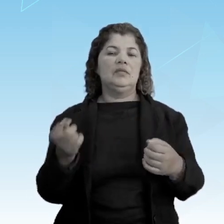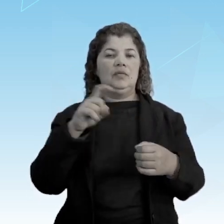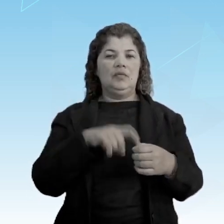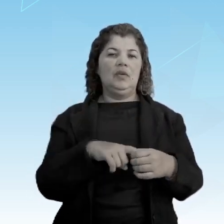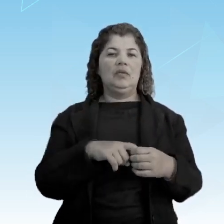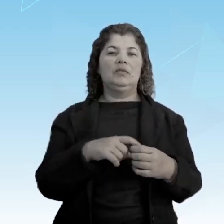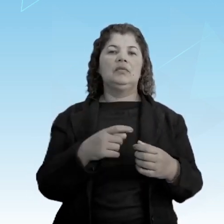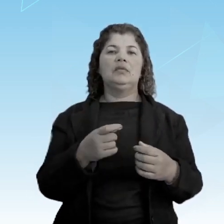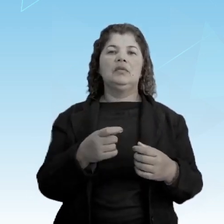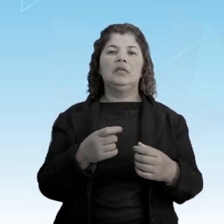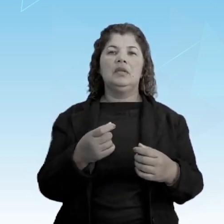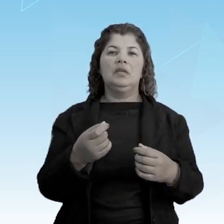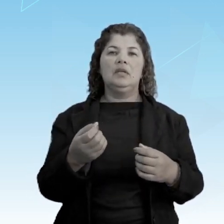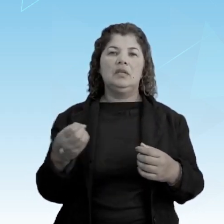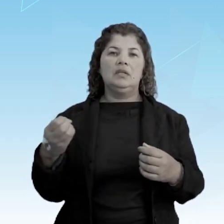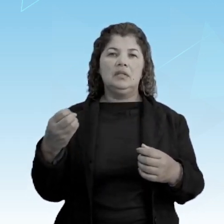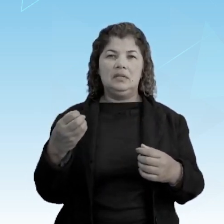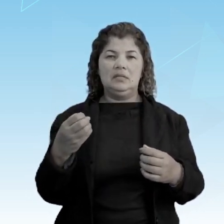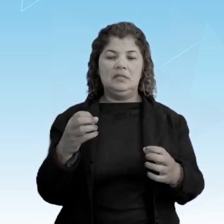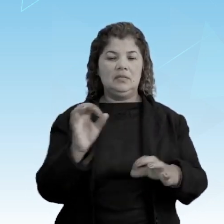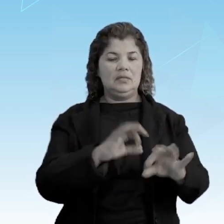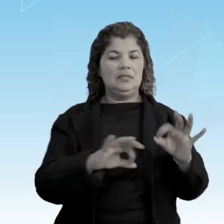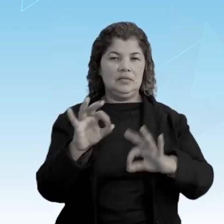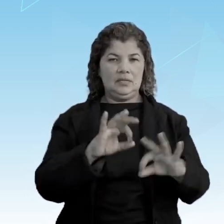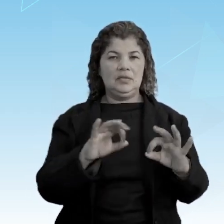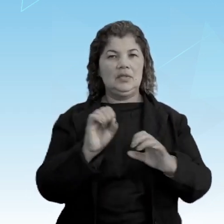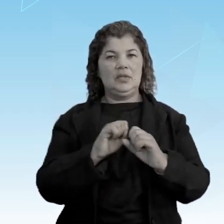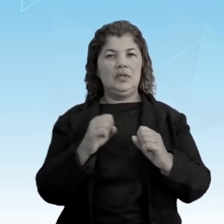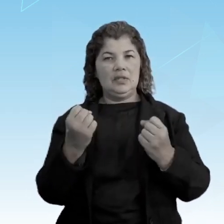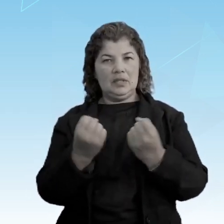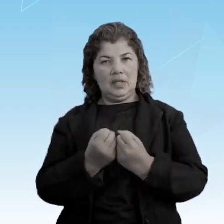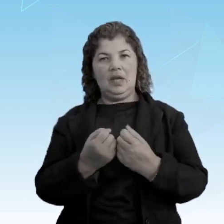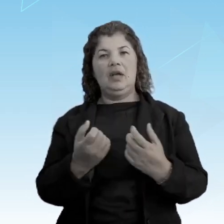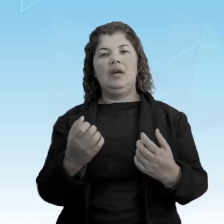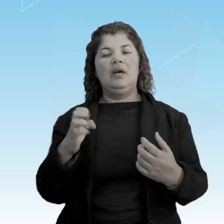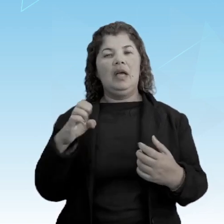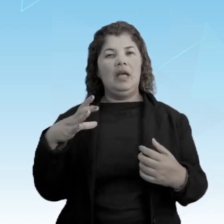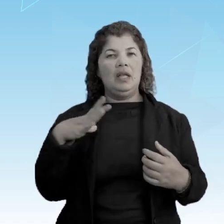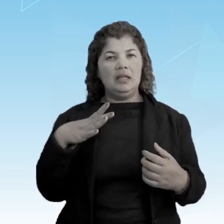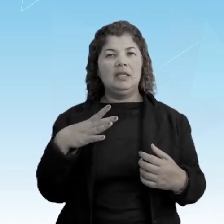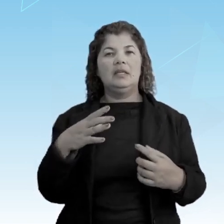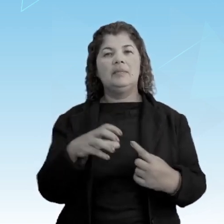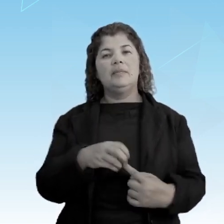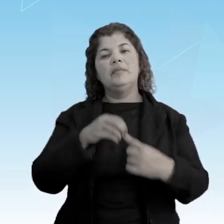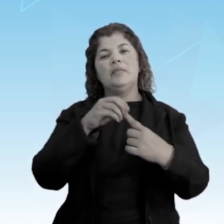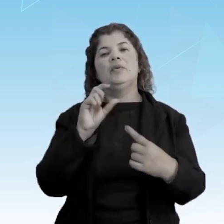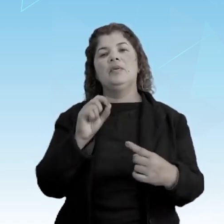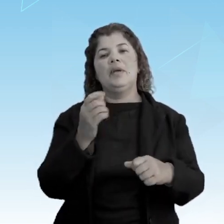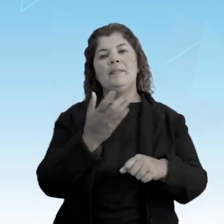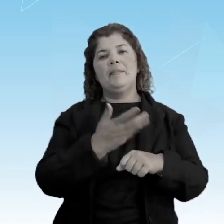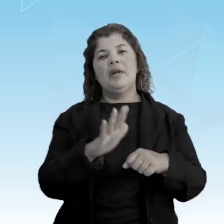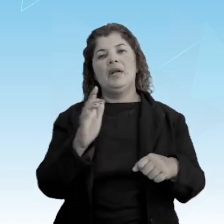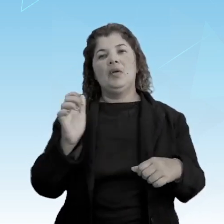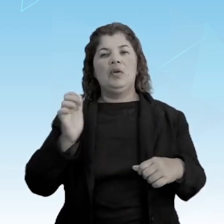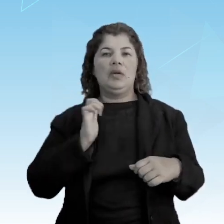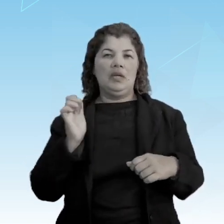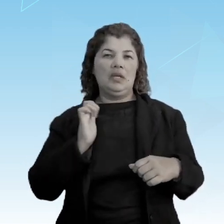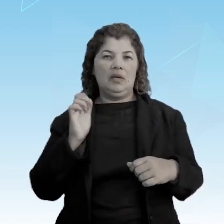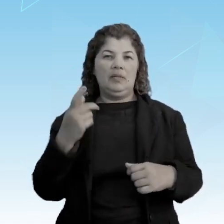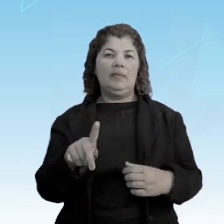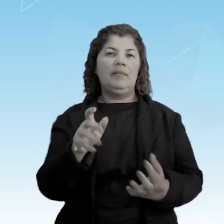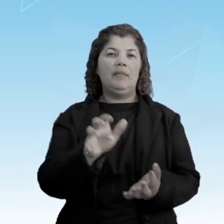antiga ordem social e étnica que privilegiava o quê? Os brancos e ricos de